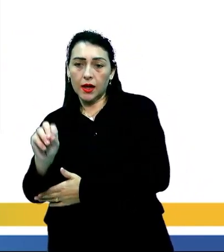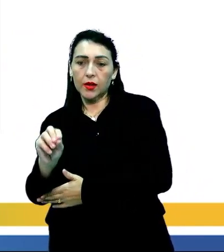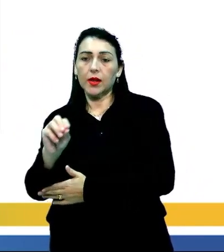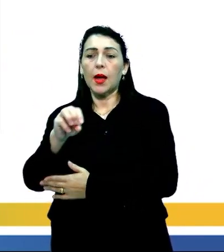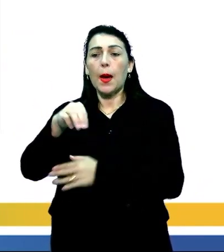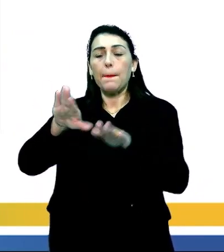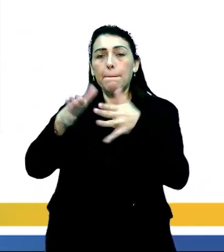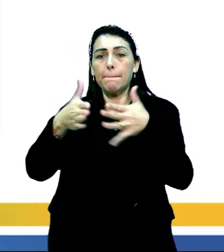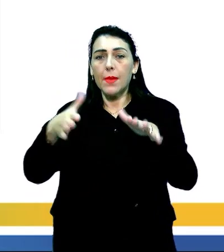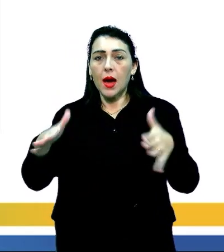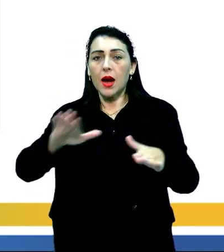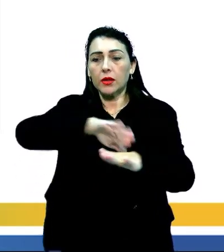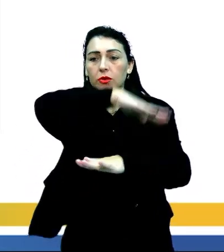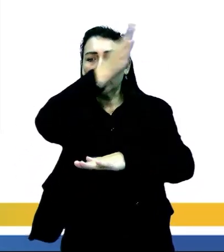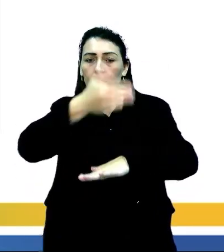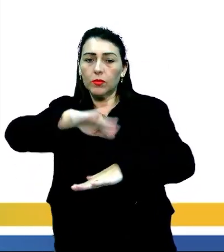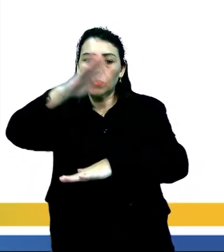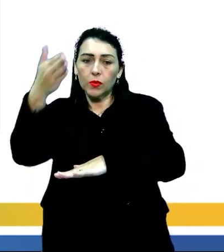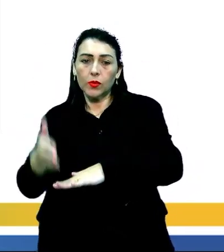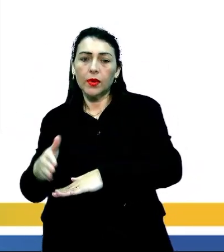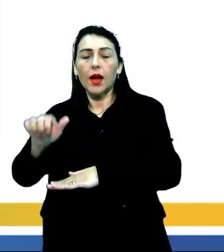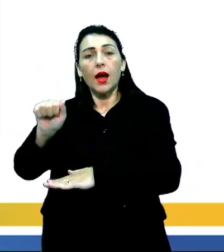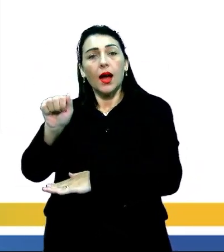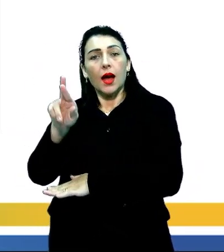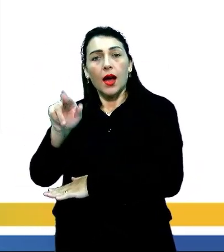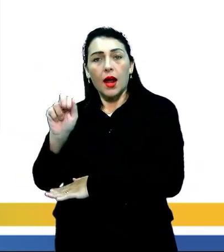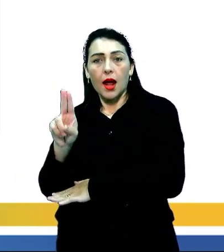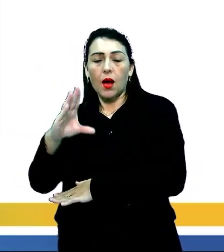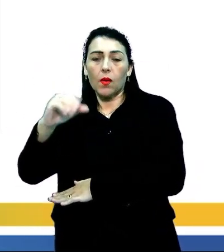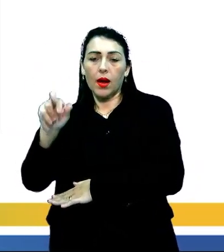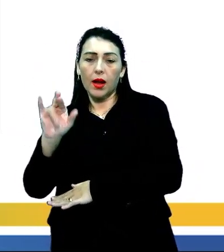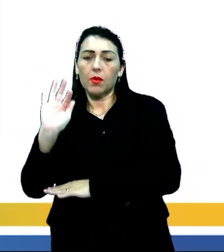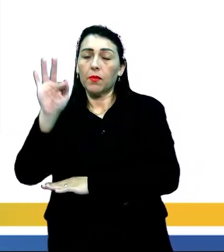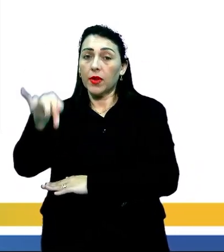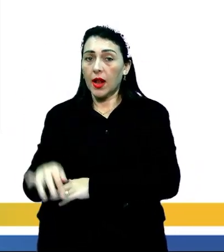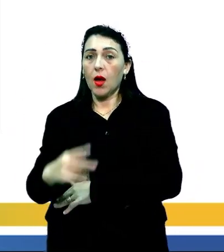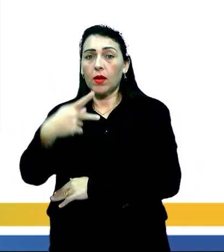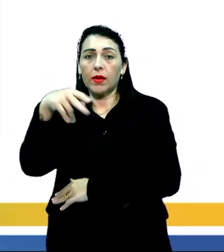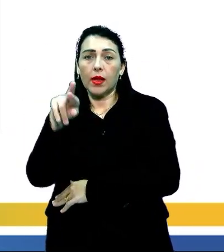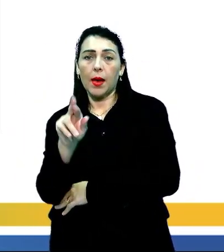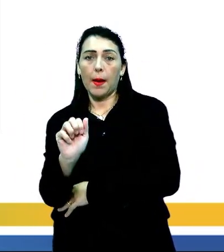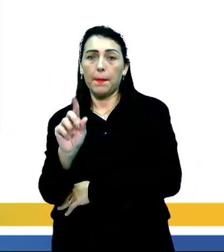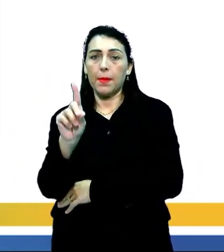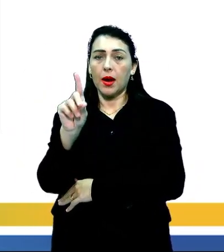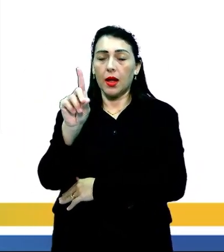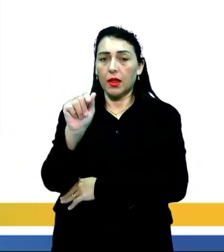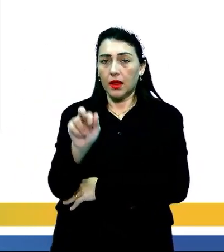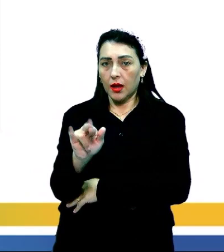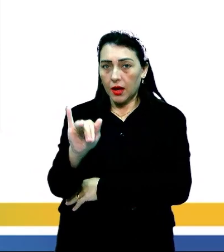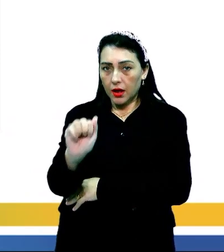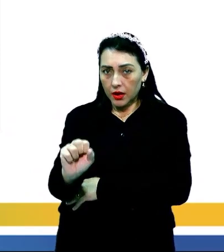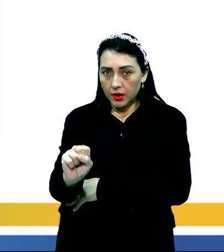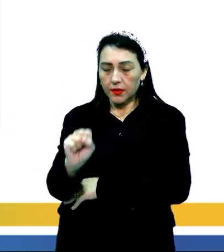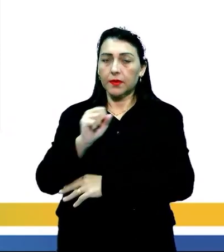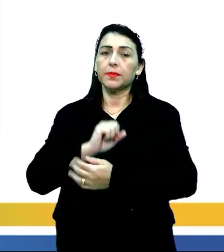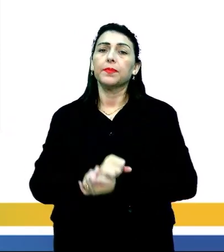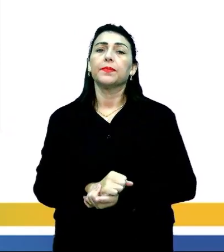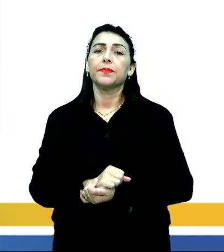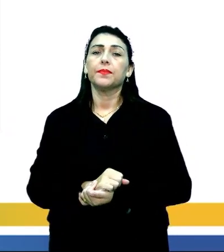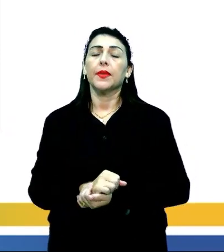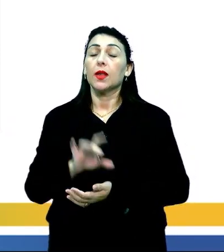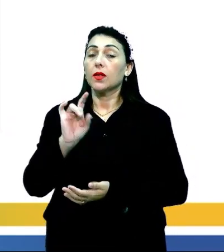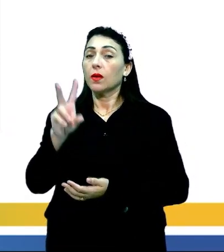domínio das marés de morro, domínio das araucárias e por fim, não menos importante, os domínios das pradarias.